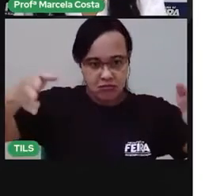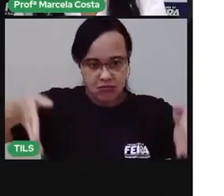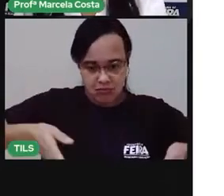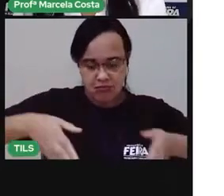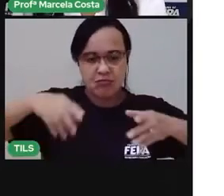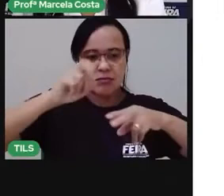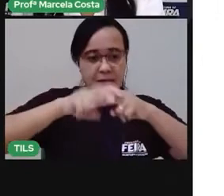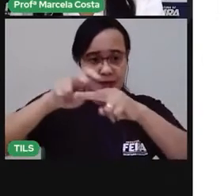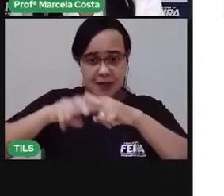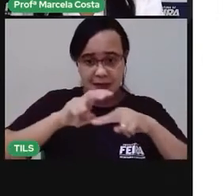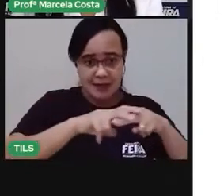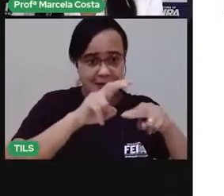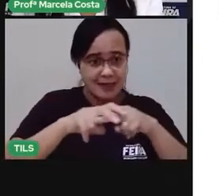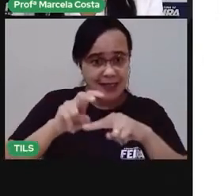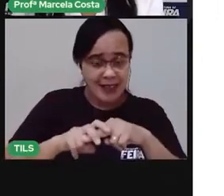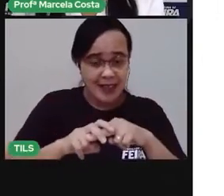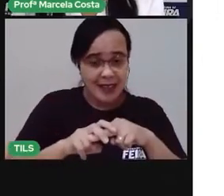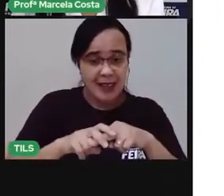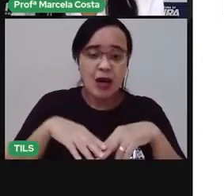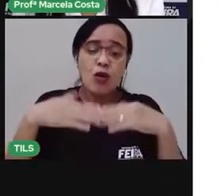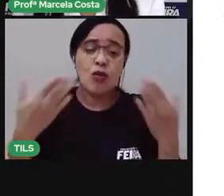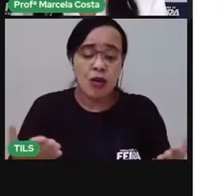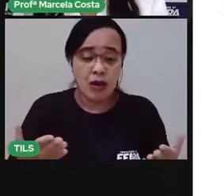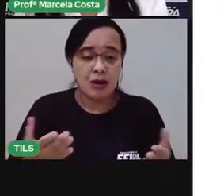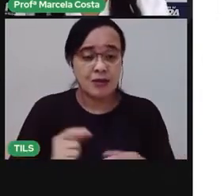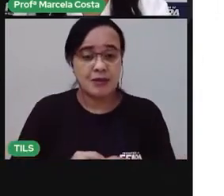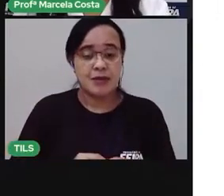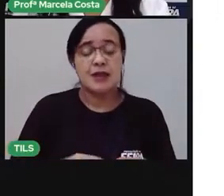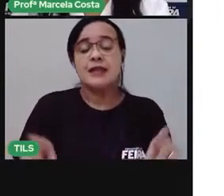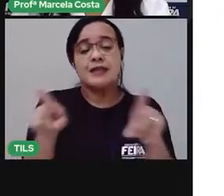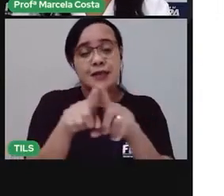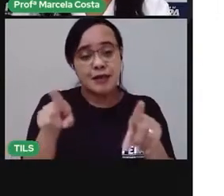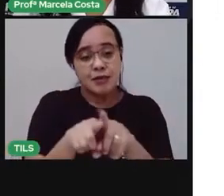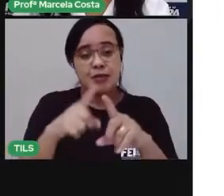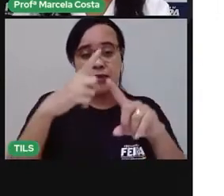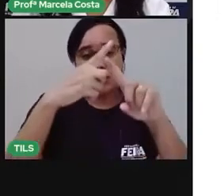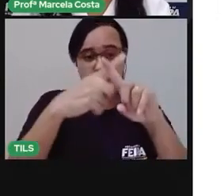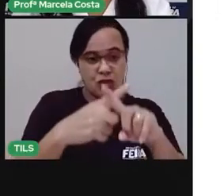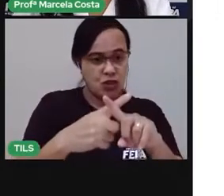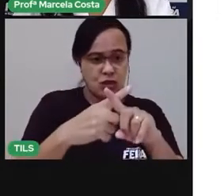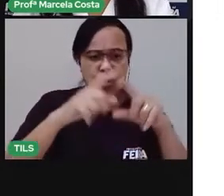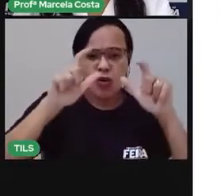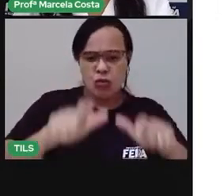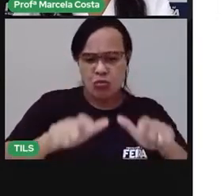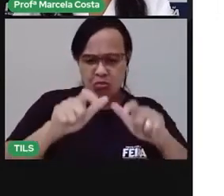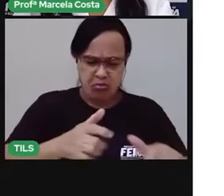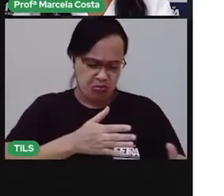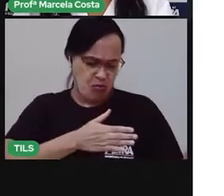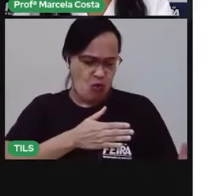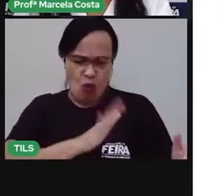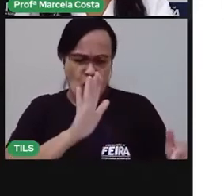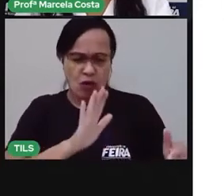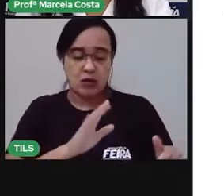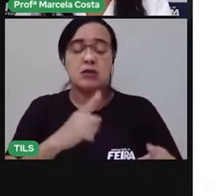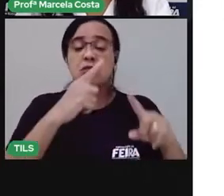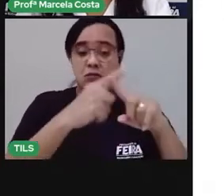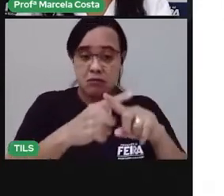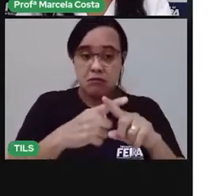onde é que você não gosta de ficar. E fala pro familiar por que você não gosta de ficar naquele lugar.